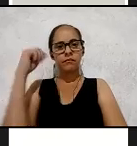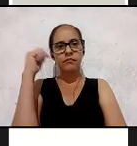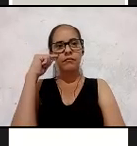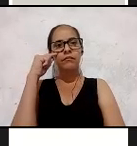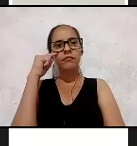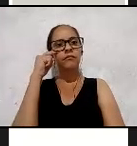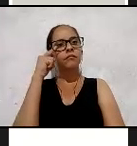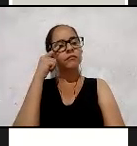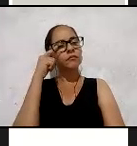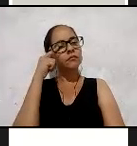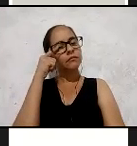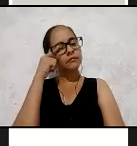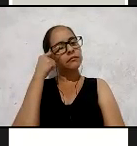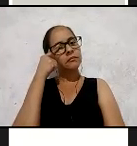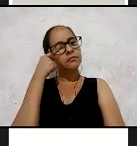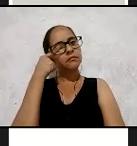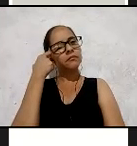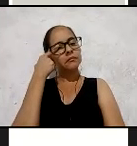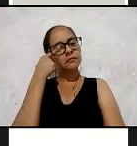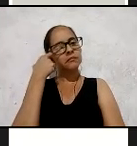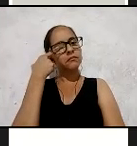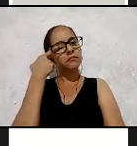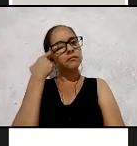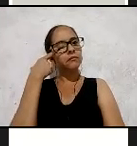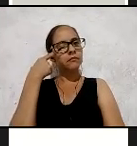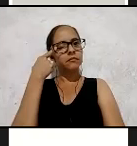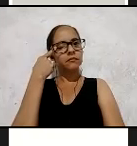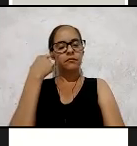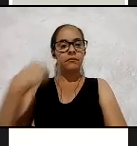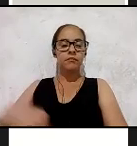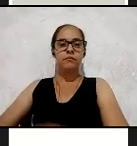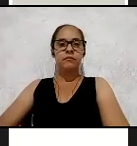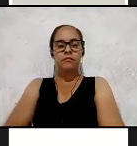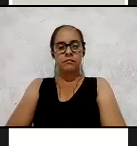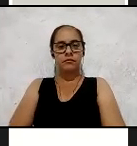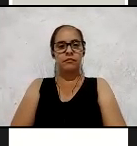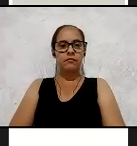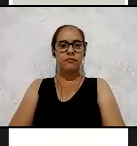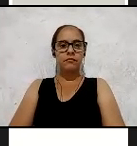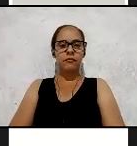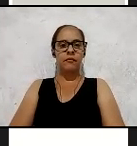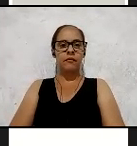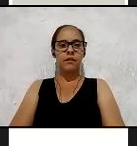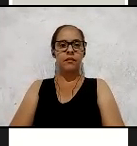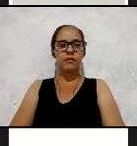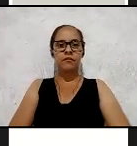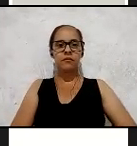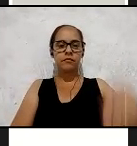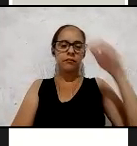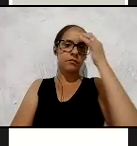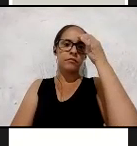E é a partir daí, diante dessa realidade, que a nossa aula de hoje vai ponderar sobre algumas questões aqui.